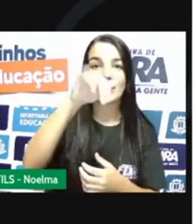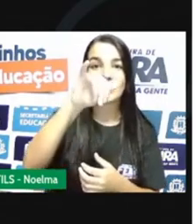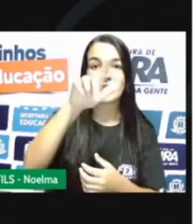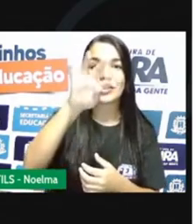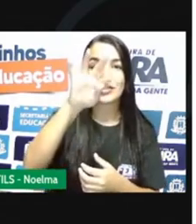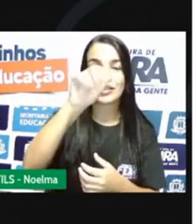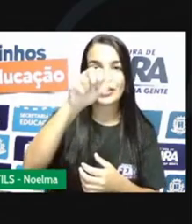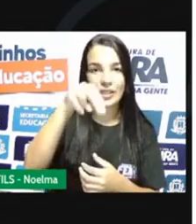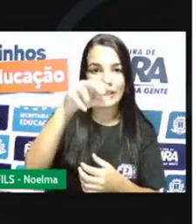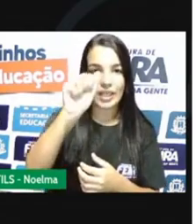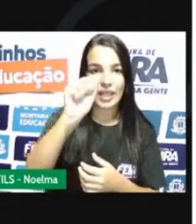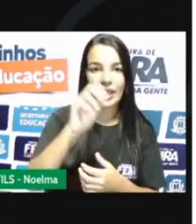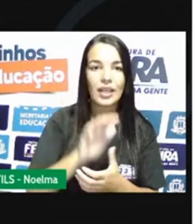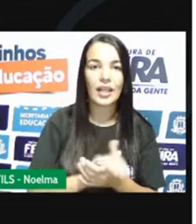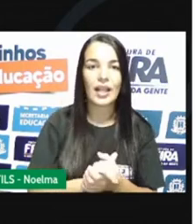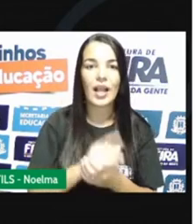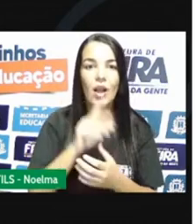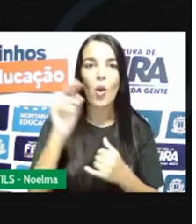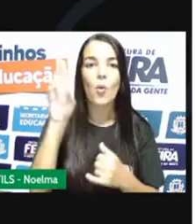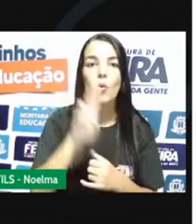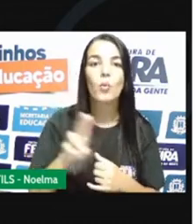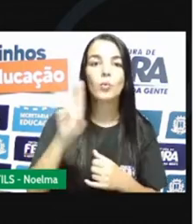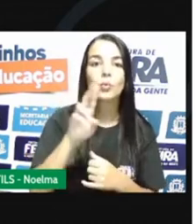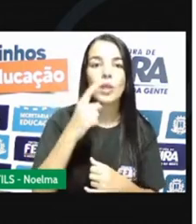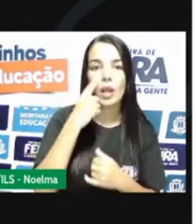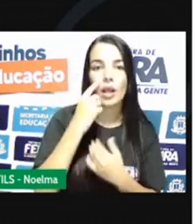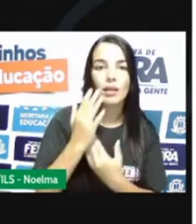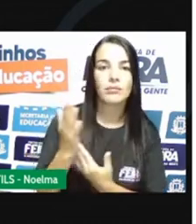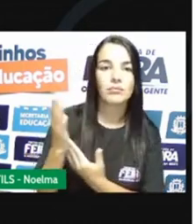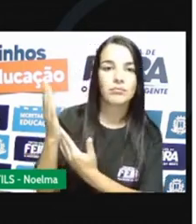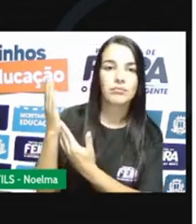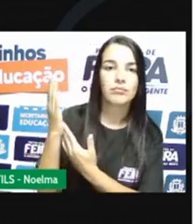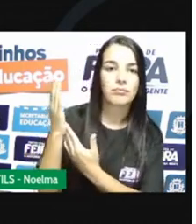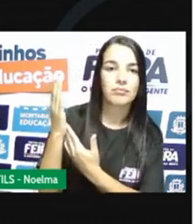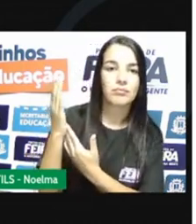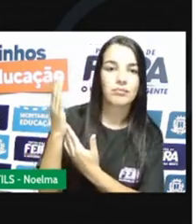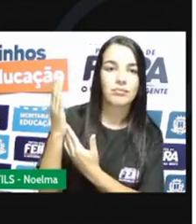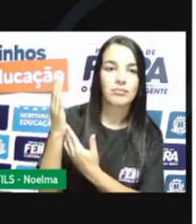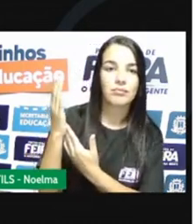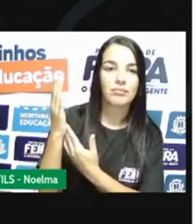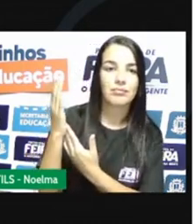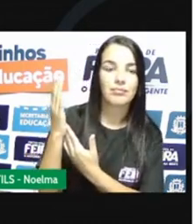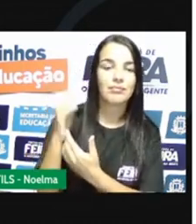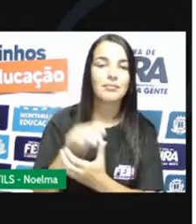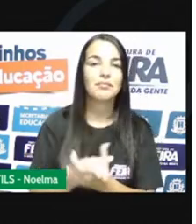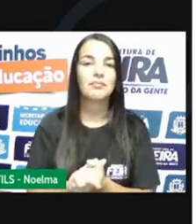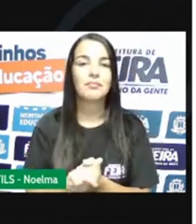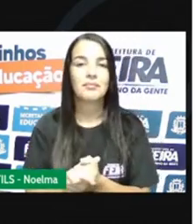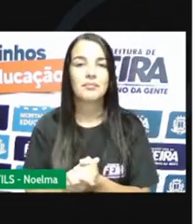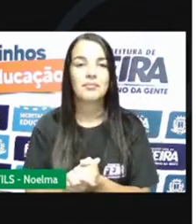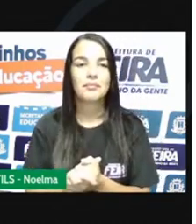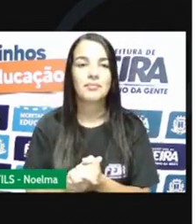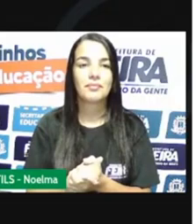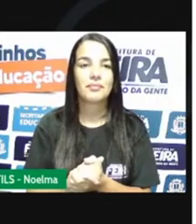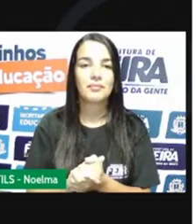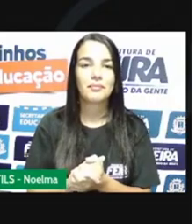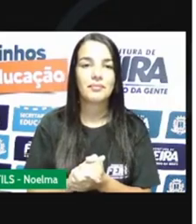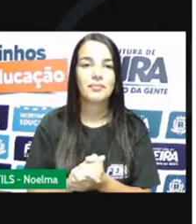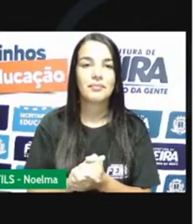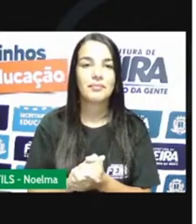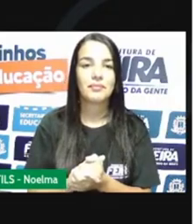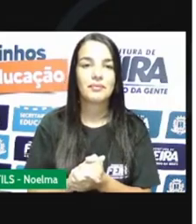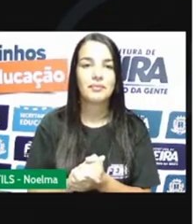gelatina, a Pró utilizou uma, um sachezinho, ó, de gelatina,